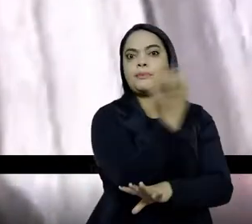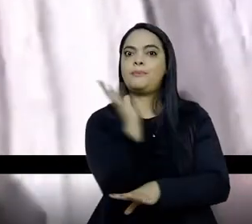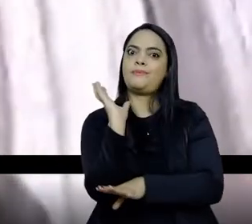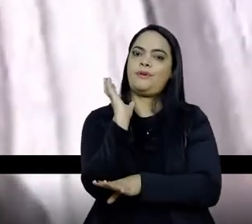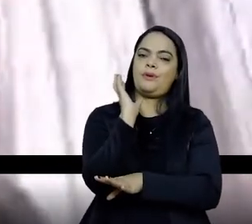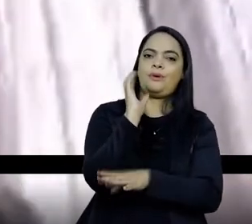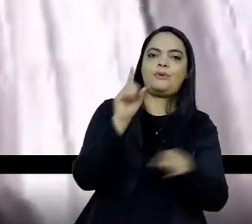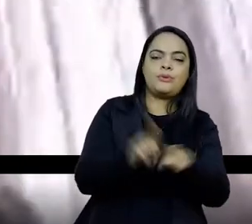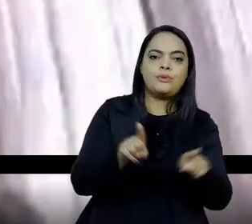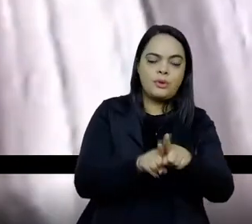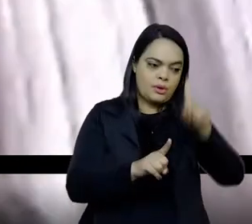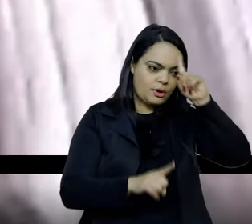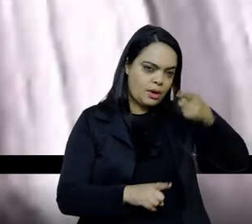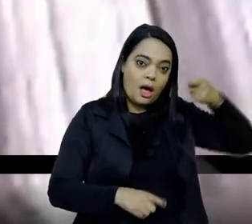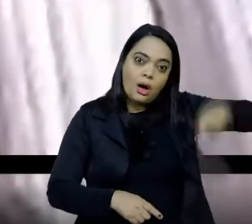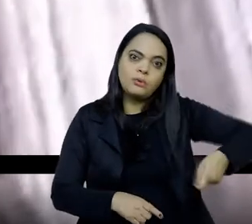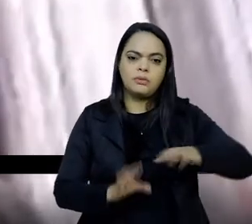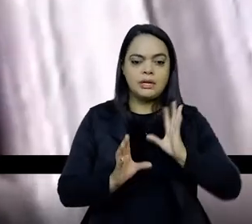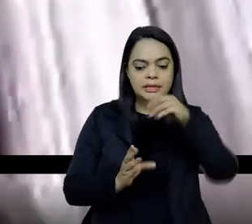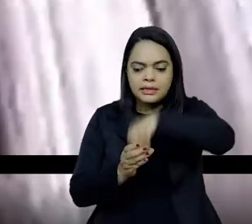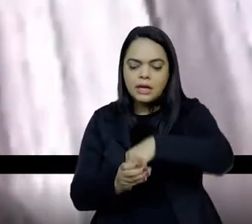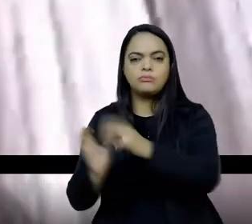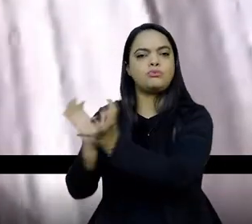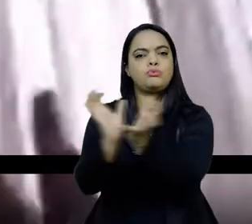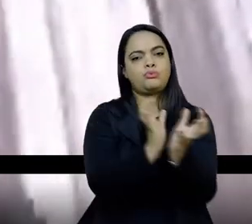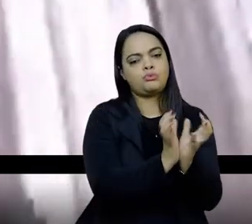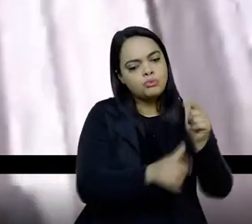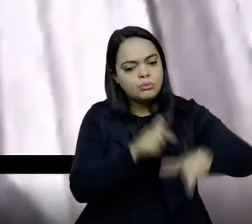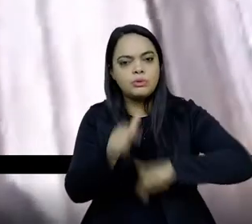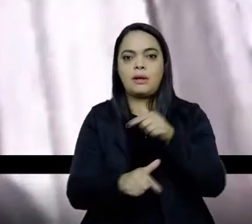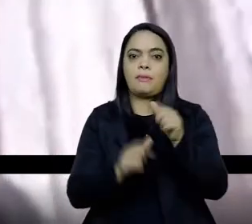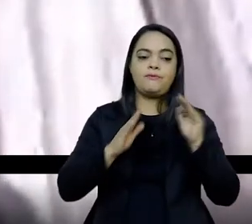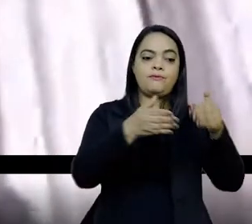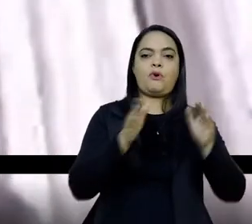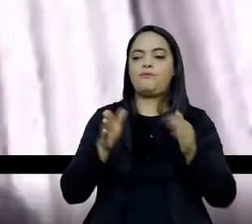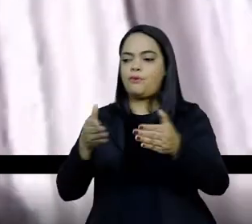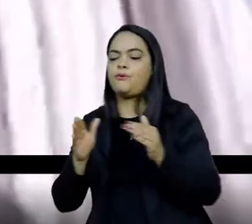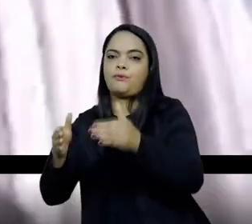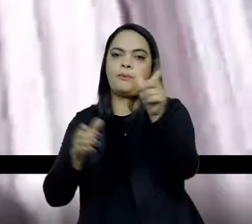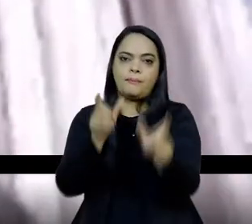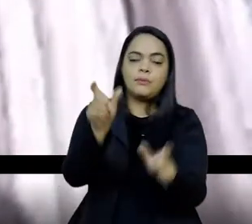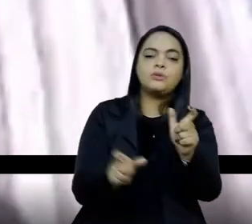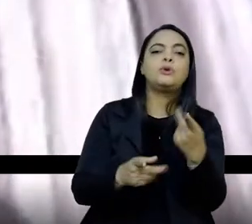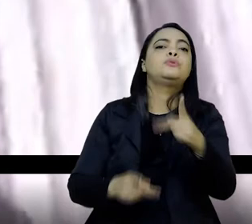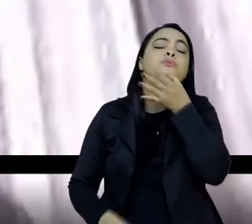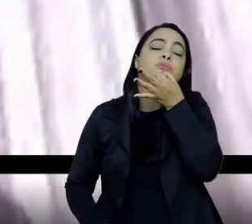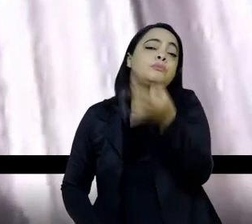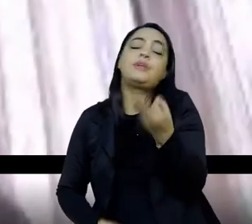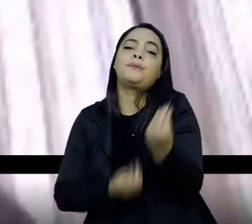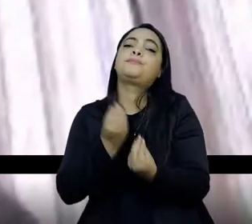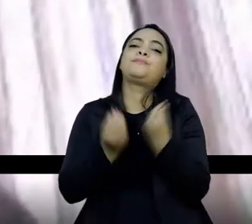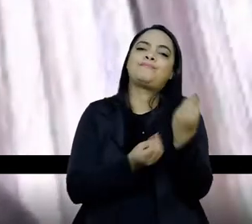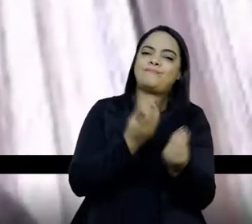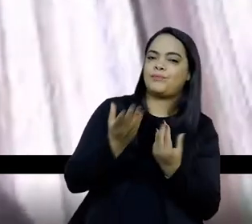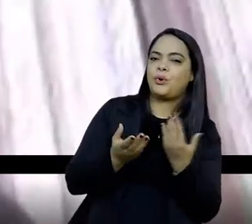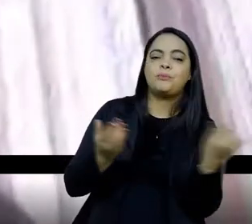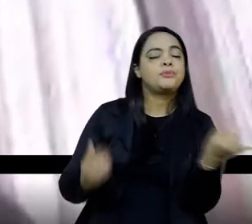Desolvido nesses grupos de trabalho focados no sujeito. O que que tu pensa sobre isso? O que que queria